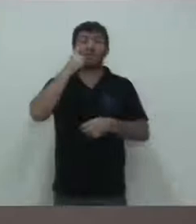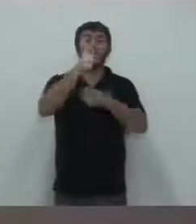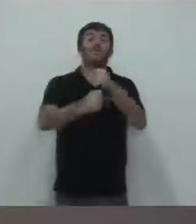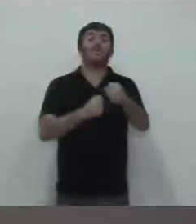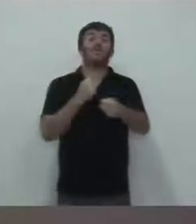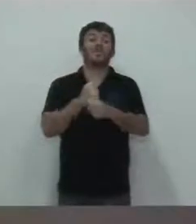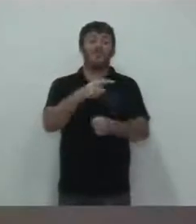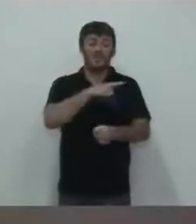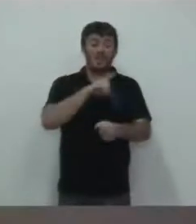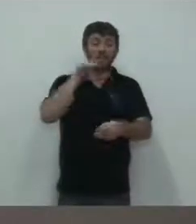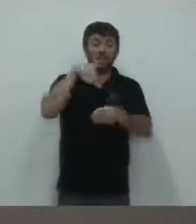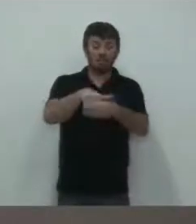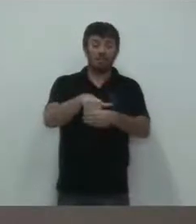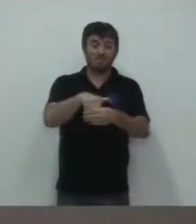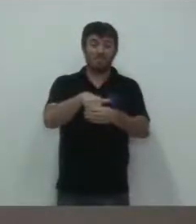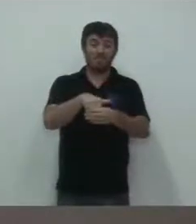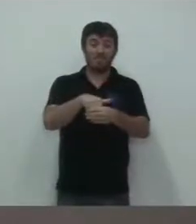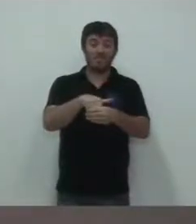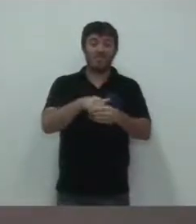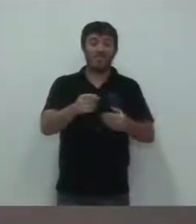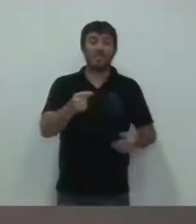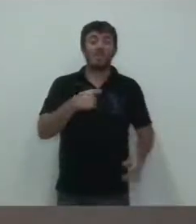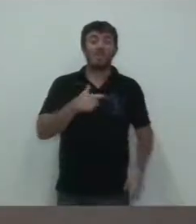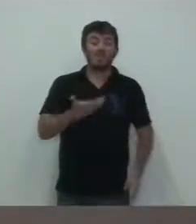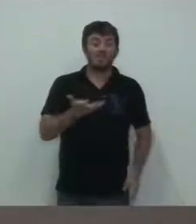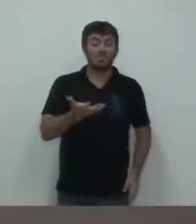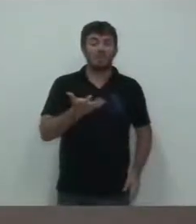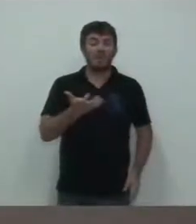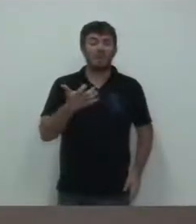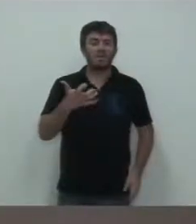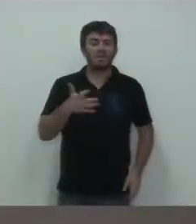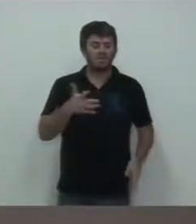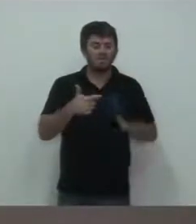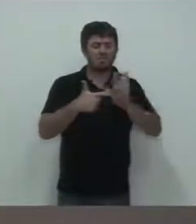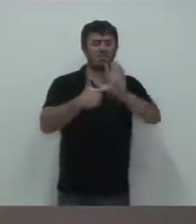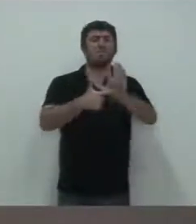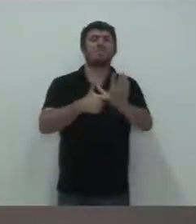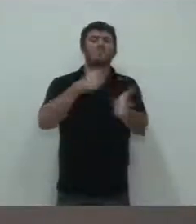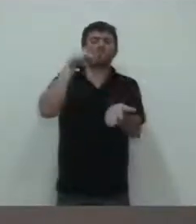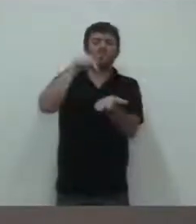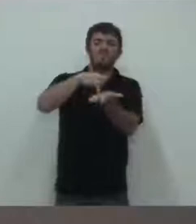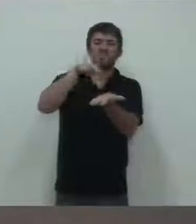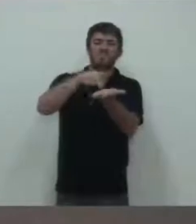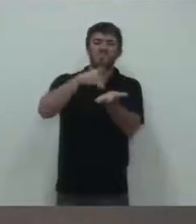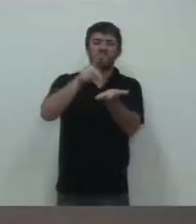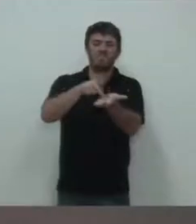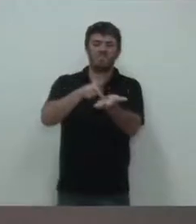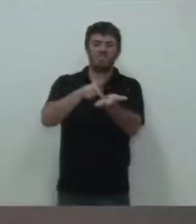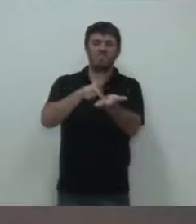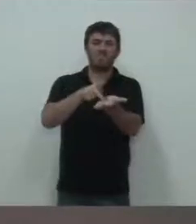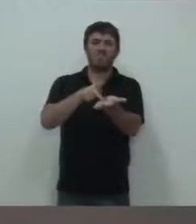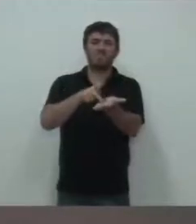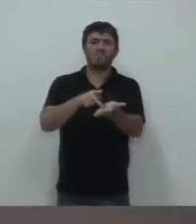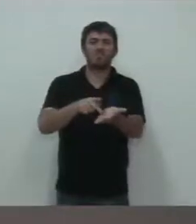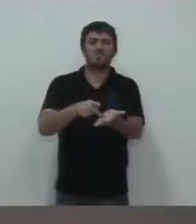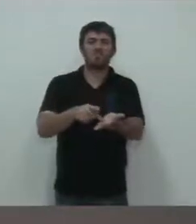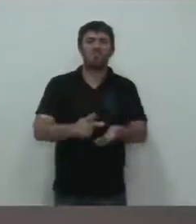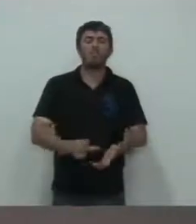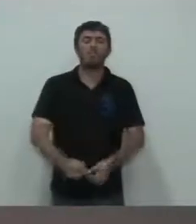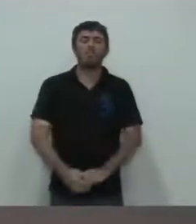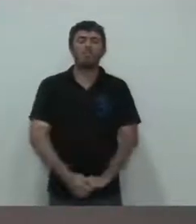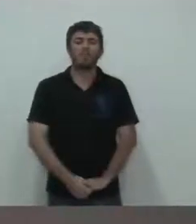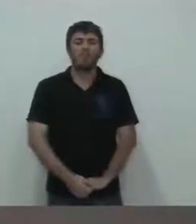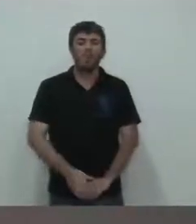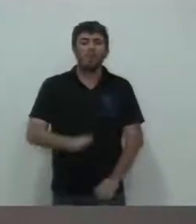é um ano que vai ser bem gostoso de mostrar as verdades mais ainda. E tem um monte de verdade para ser mostrado. Então, para